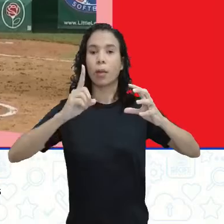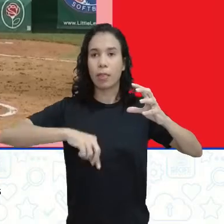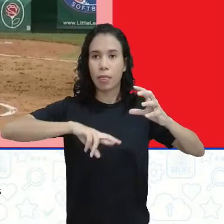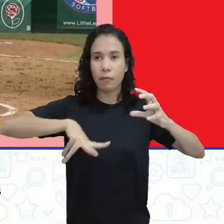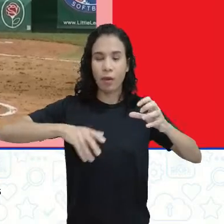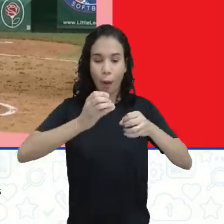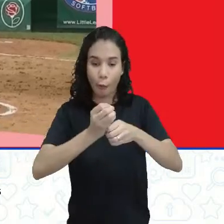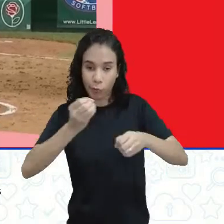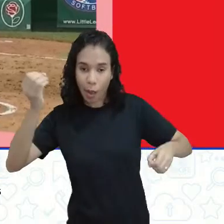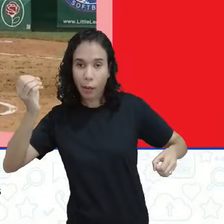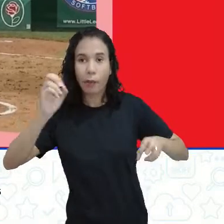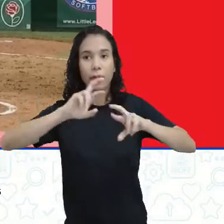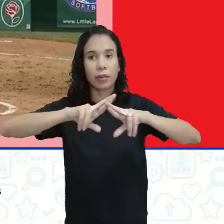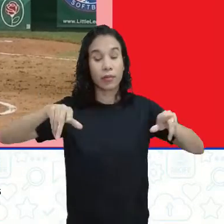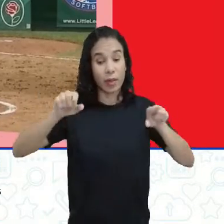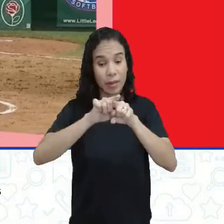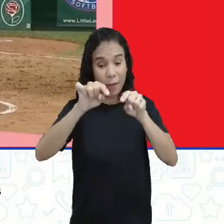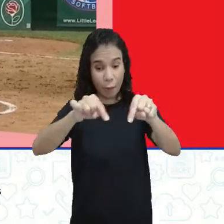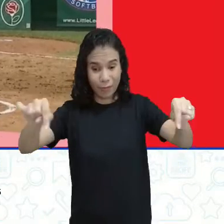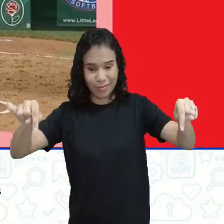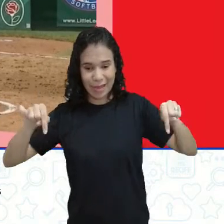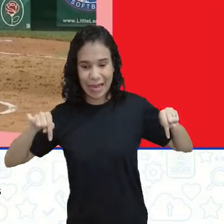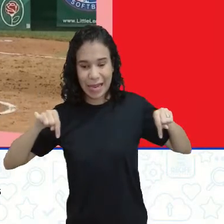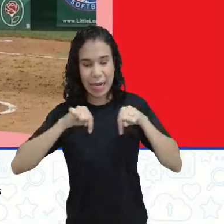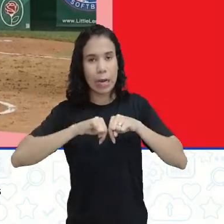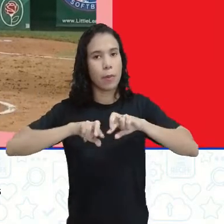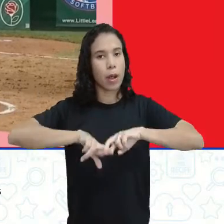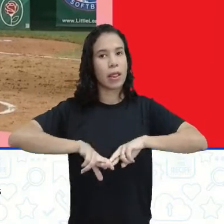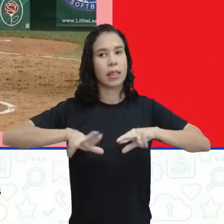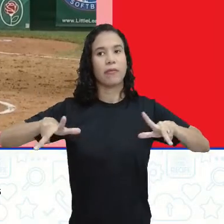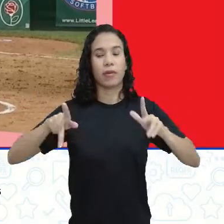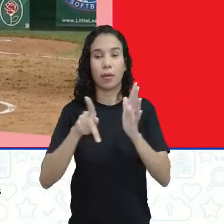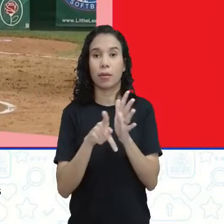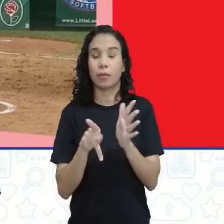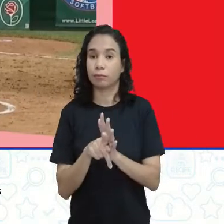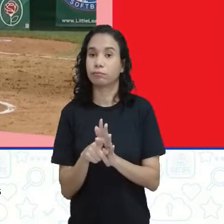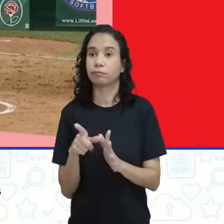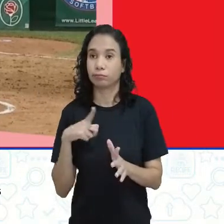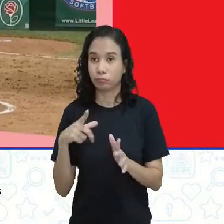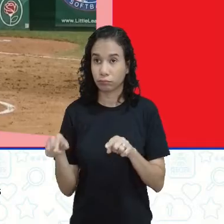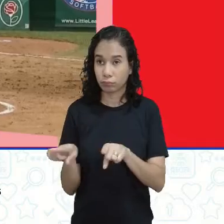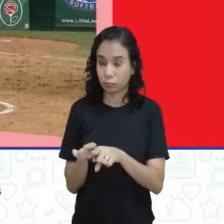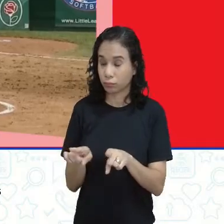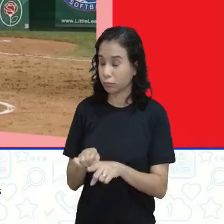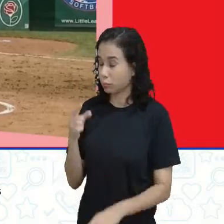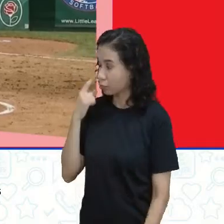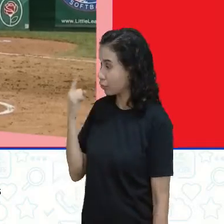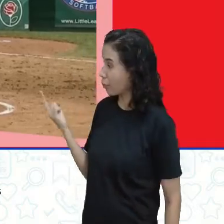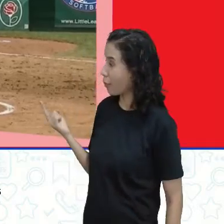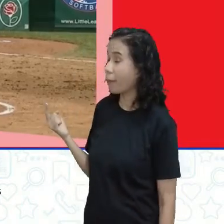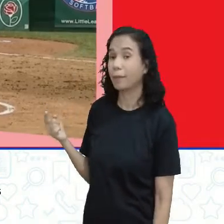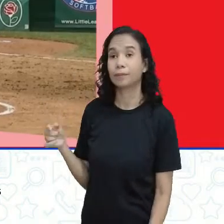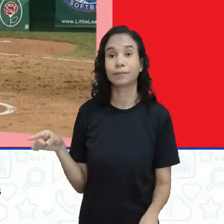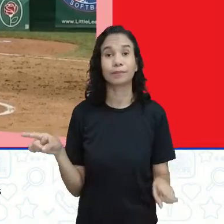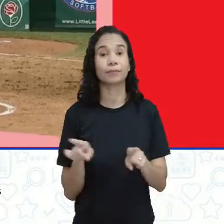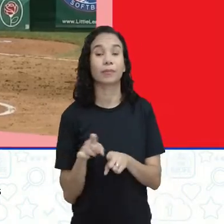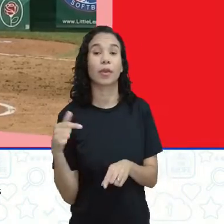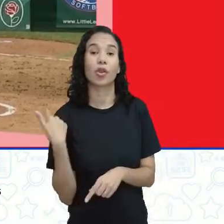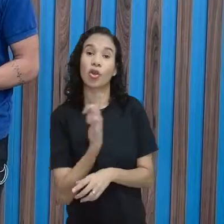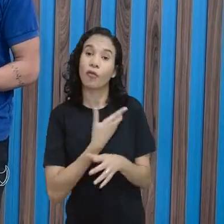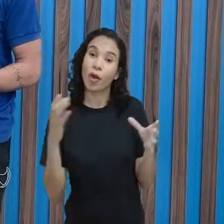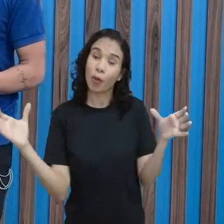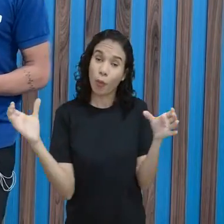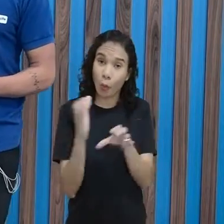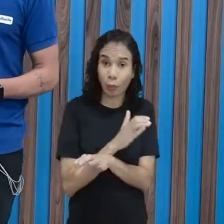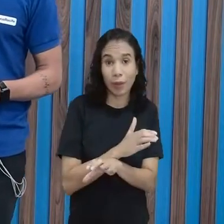enfim e até o campo é diferente então o campo tem uma dimensão diferente aí e vamos encerrar por aqui porque nós